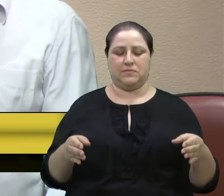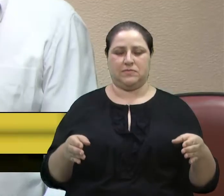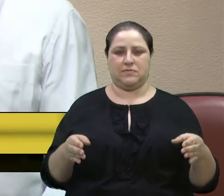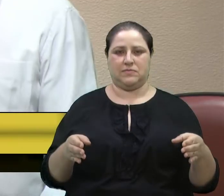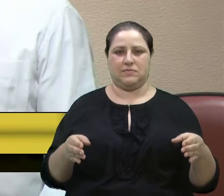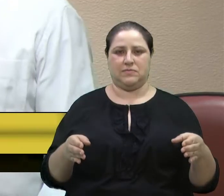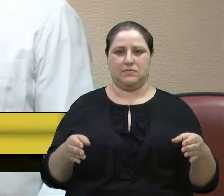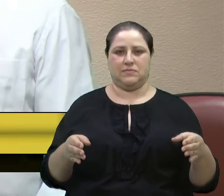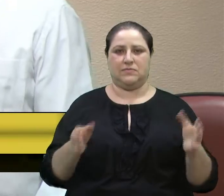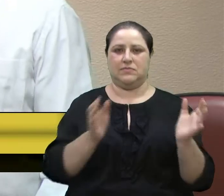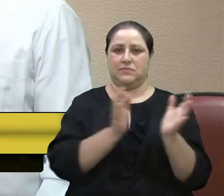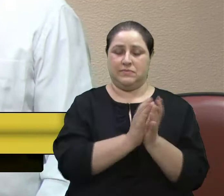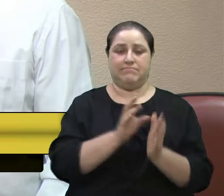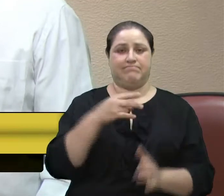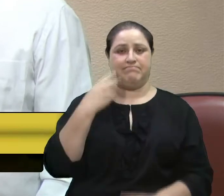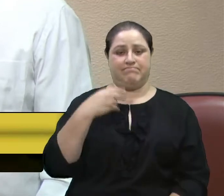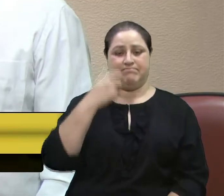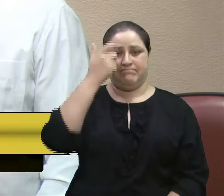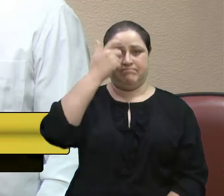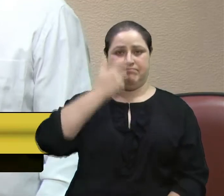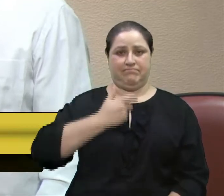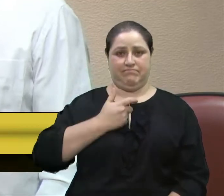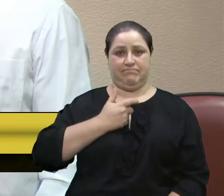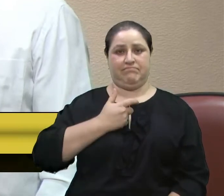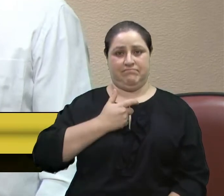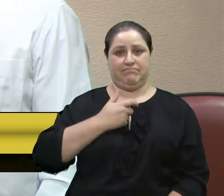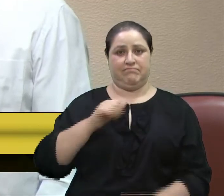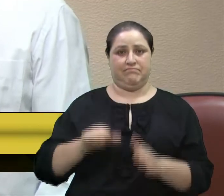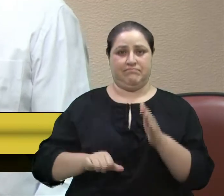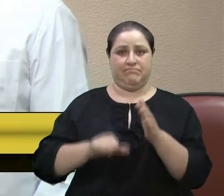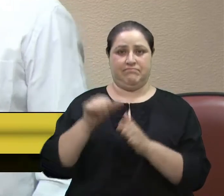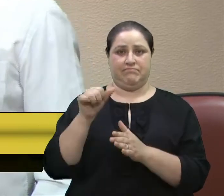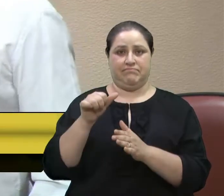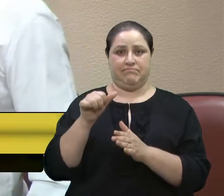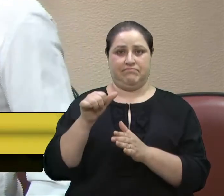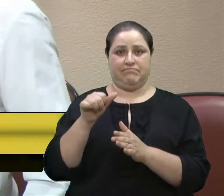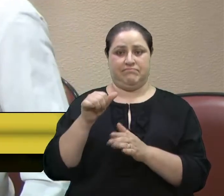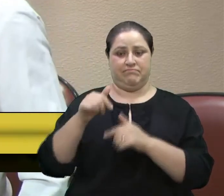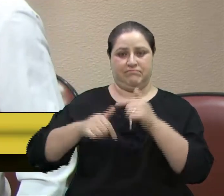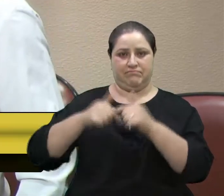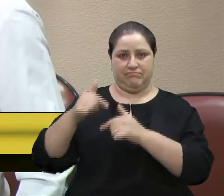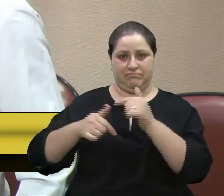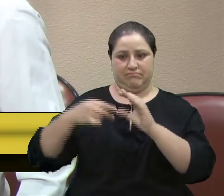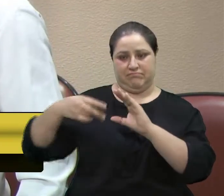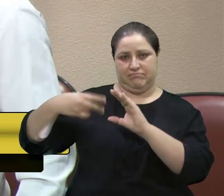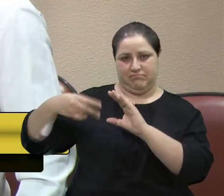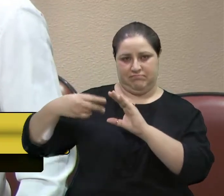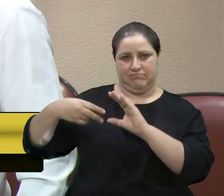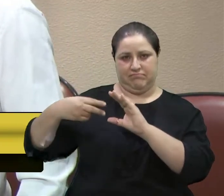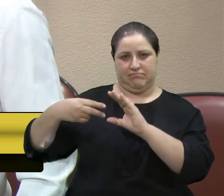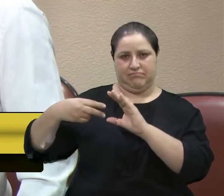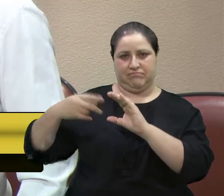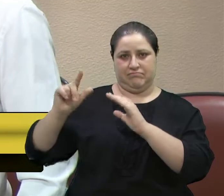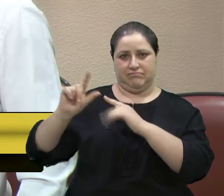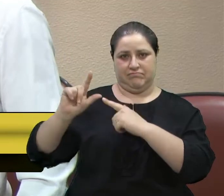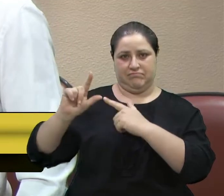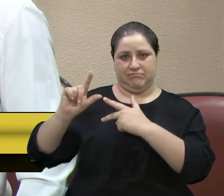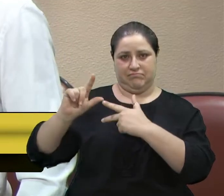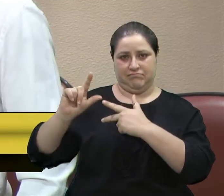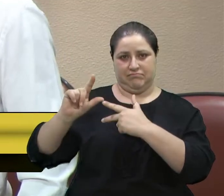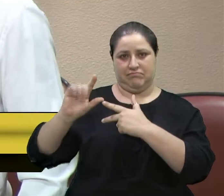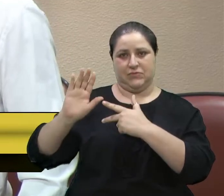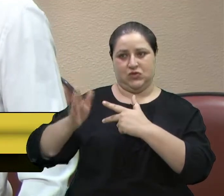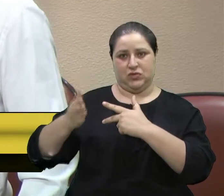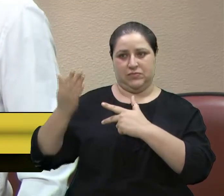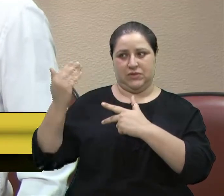Este vereador, no meu primeiro mandato, na minha primeira legislatura, dos quatro